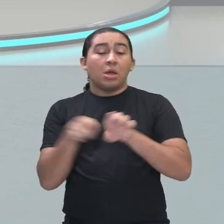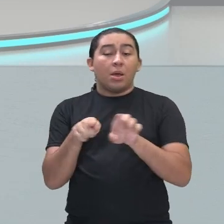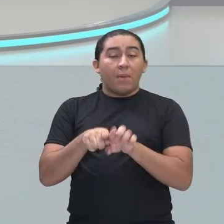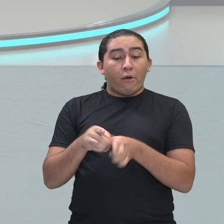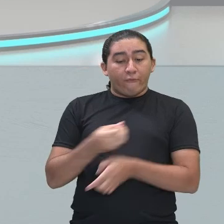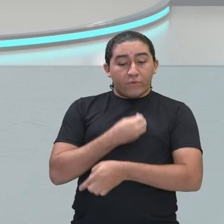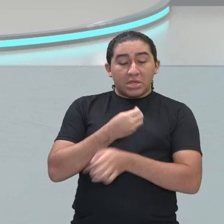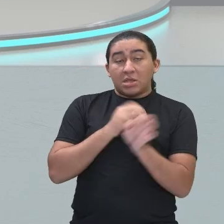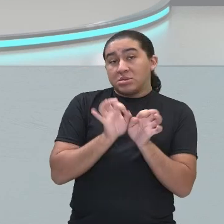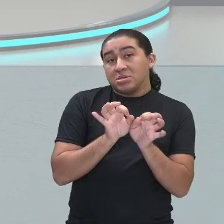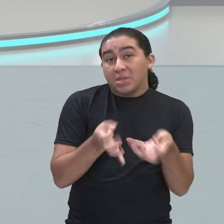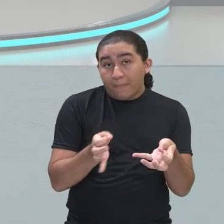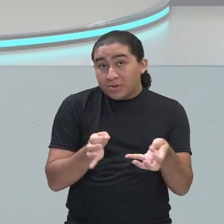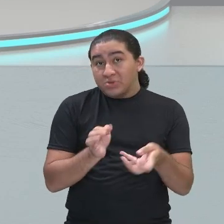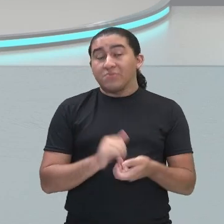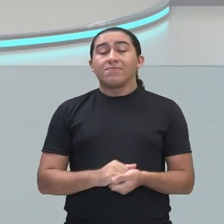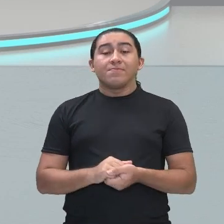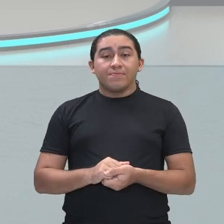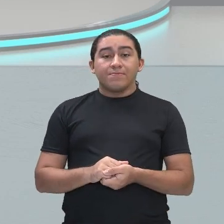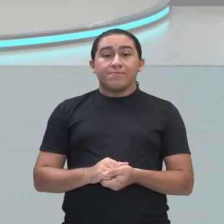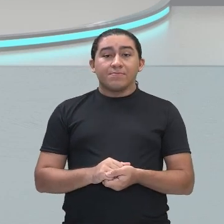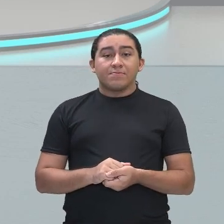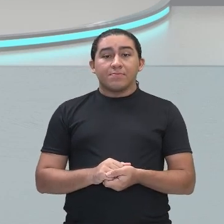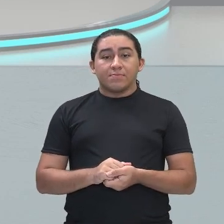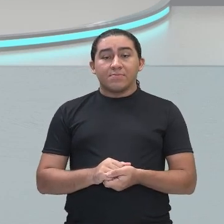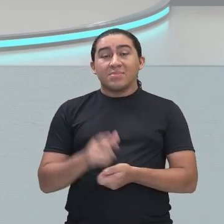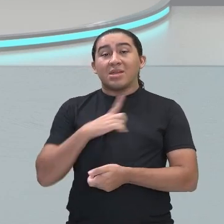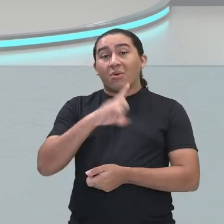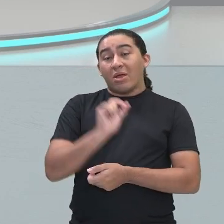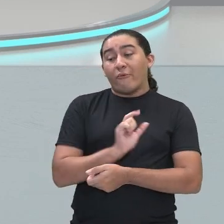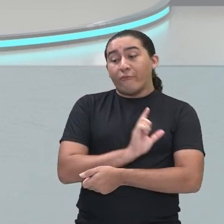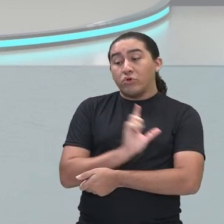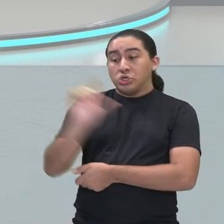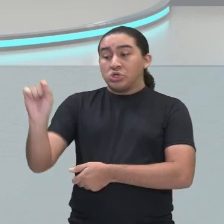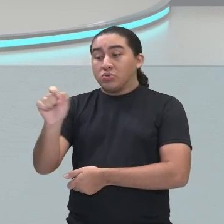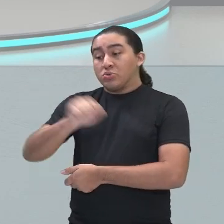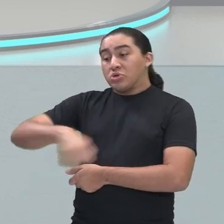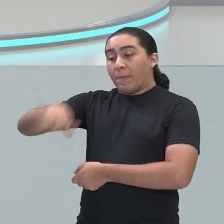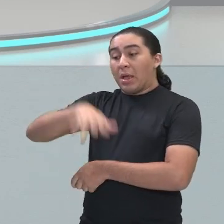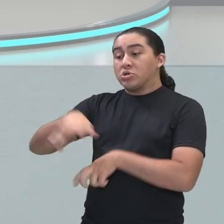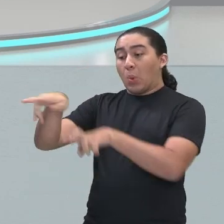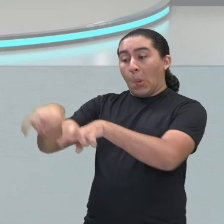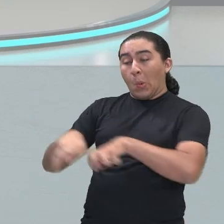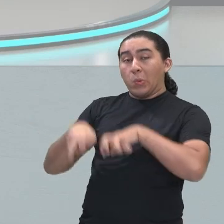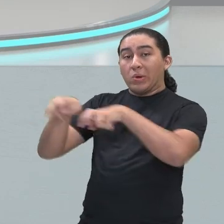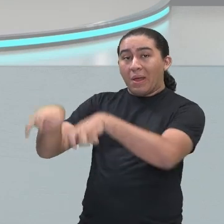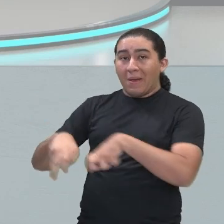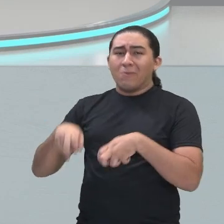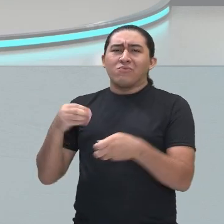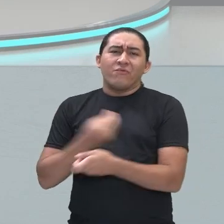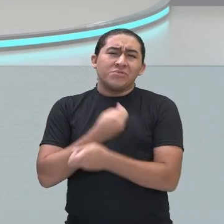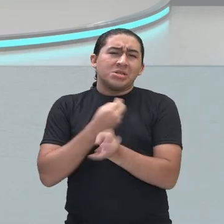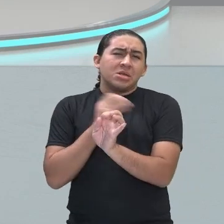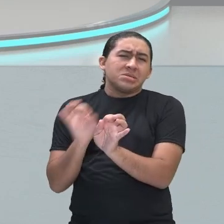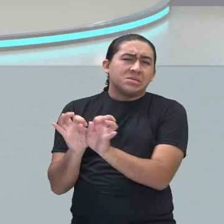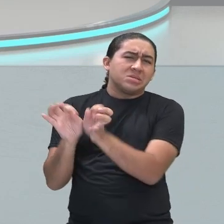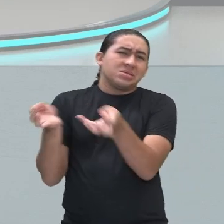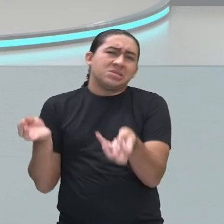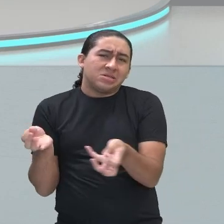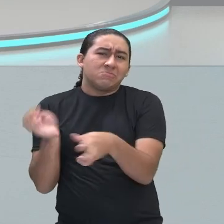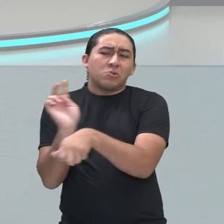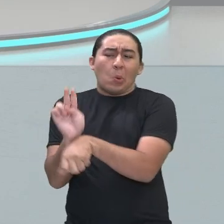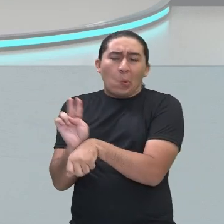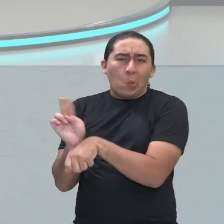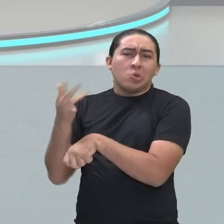como eu disse para vocês, fugindo para a área rural. Pastoril. Essa vida simples pastoril. Eles